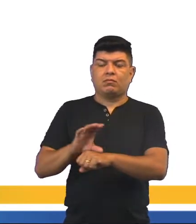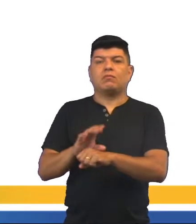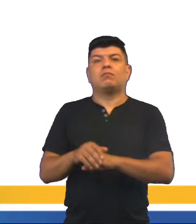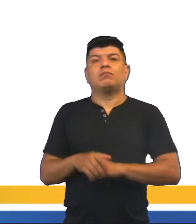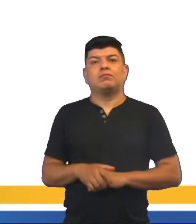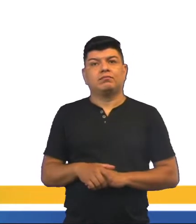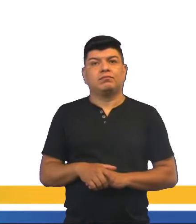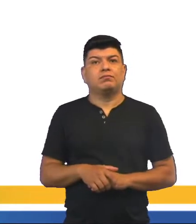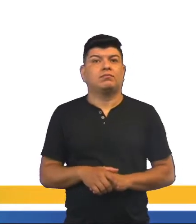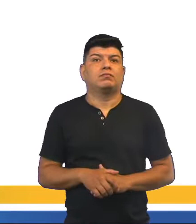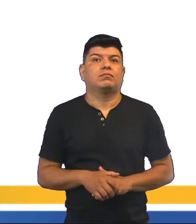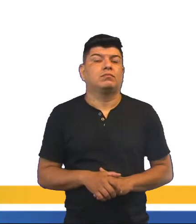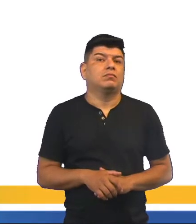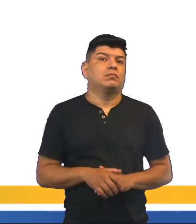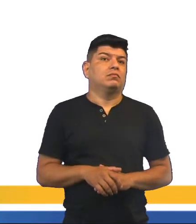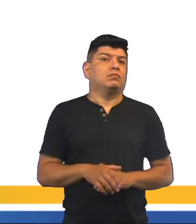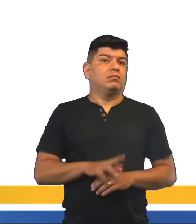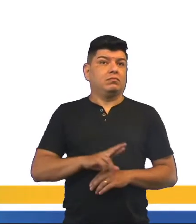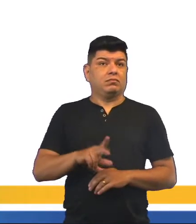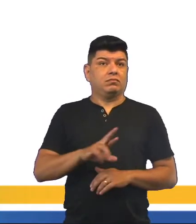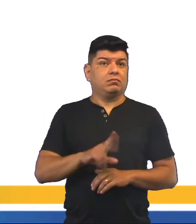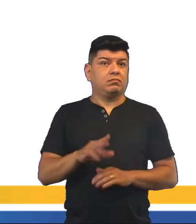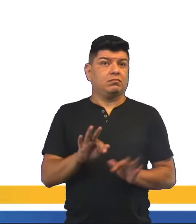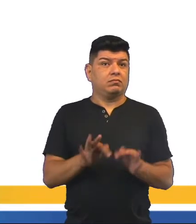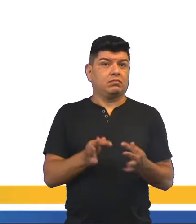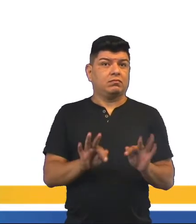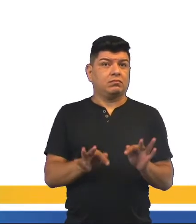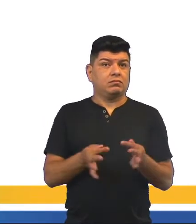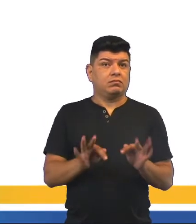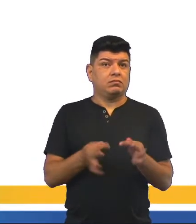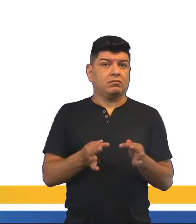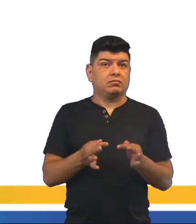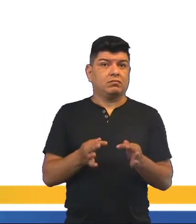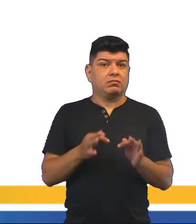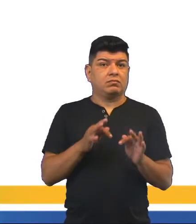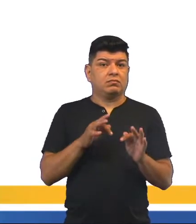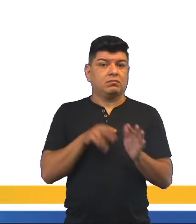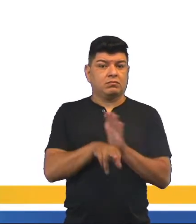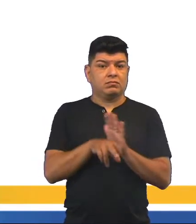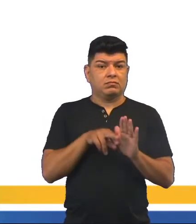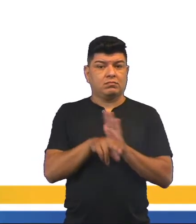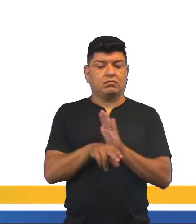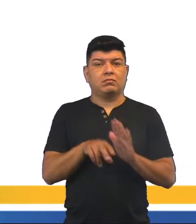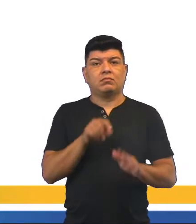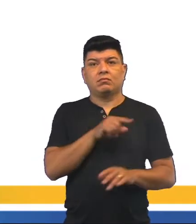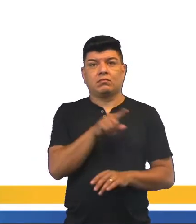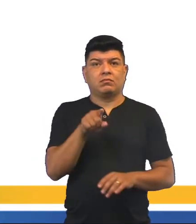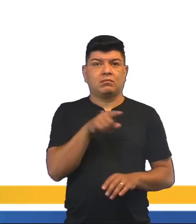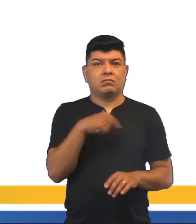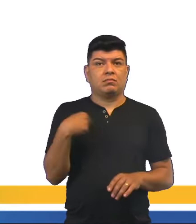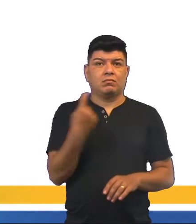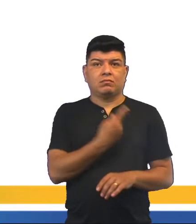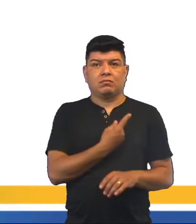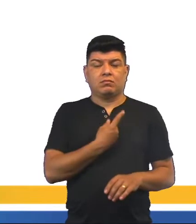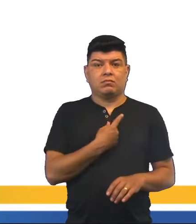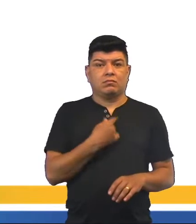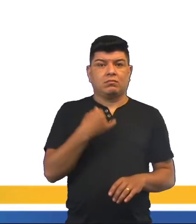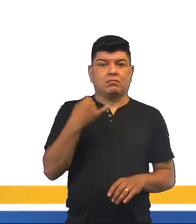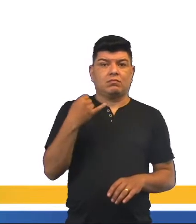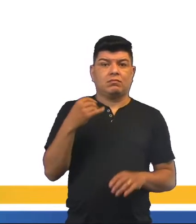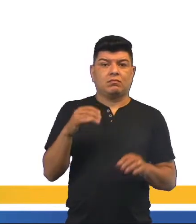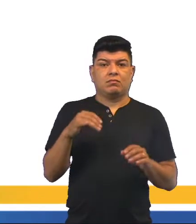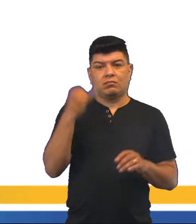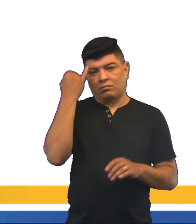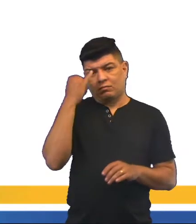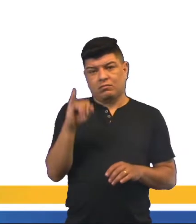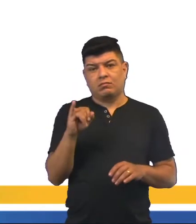né? Não sendo uma simples determinação biológica. Permite-nos tratar a criatividade